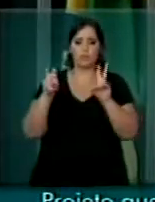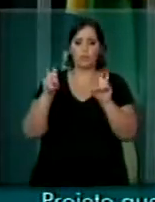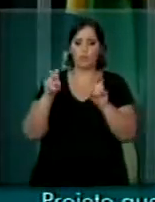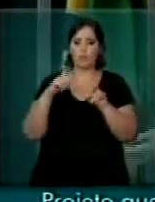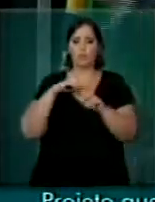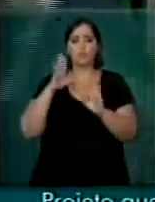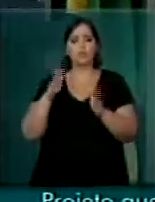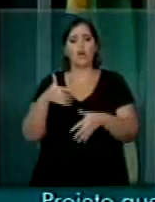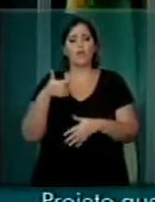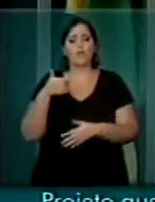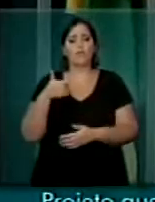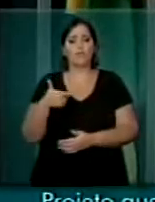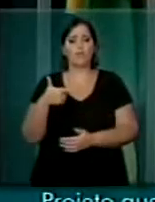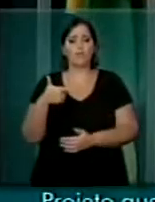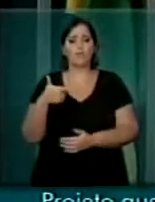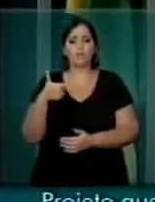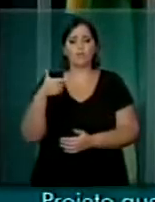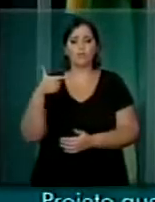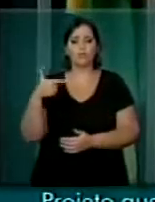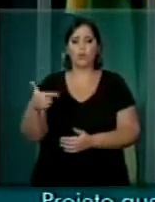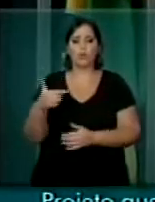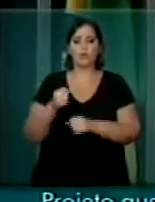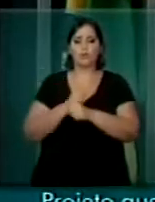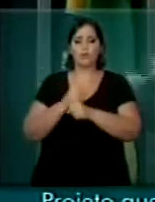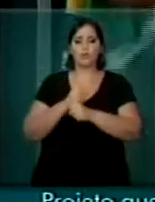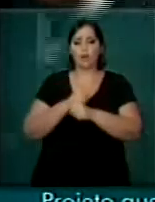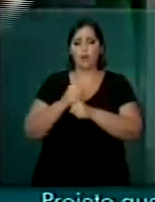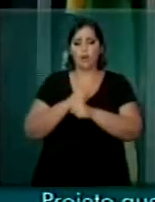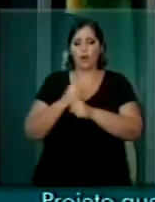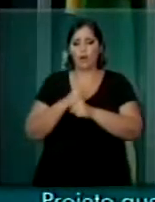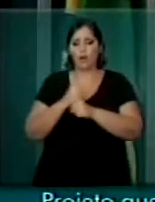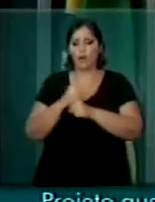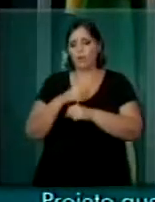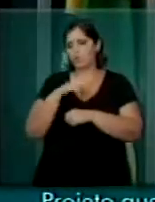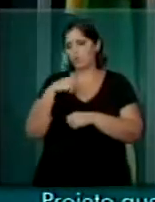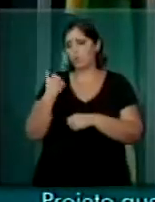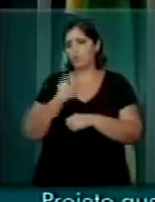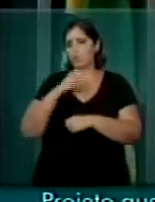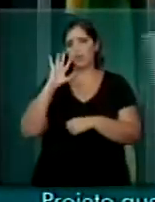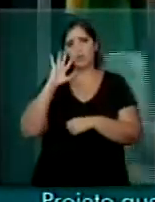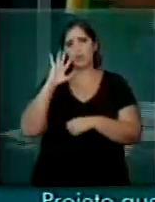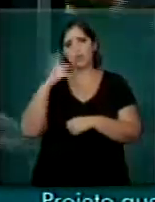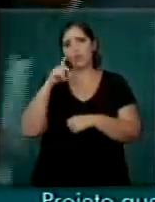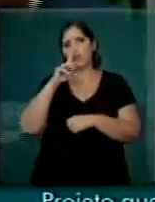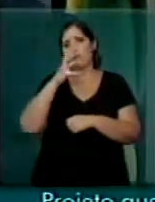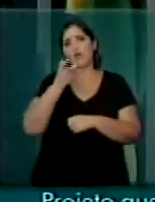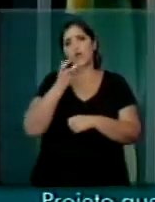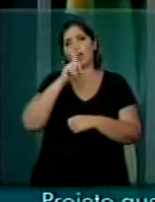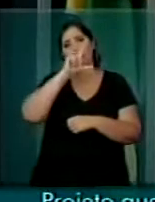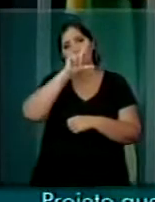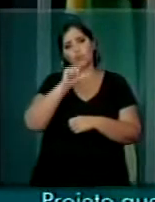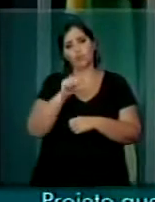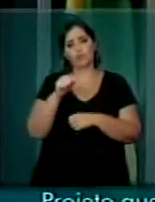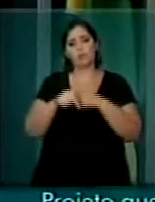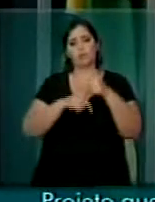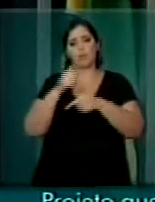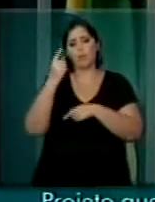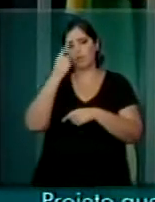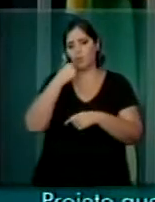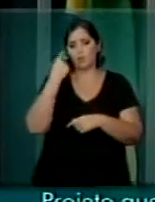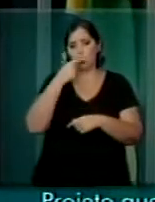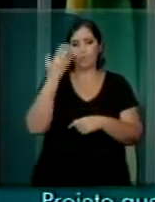anos que nós deliberamos reduzir a jornada de trabalho de